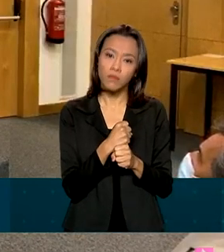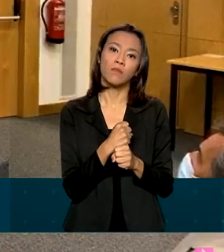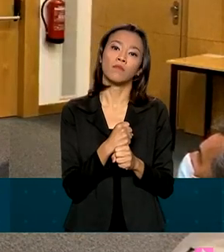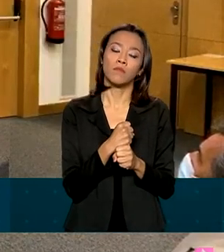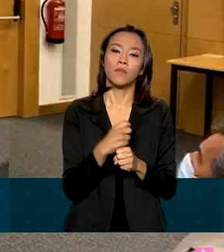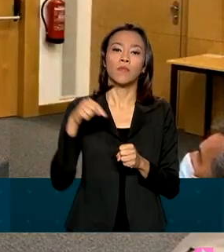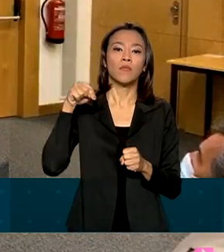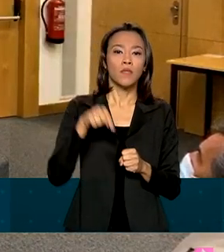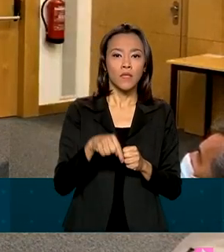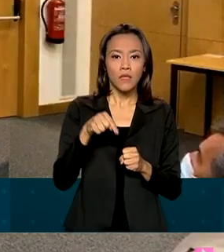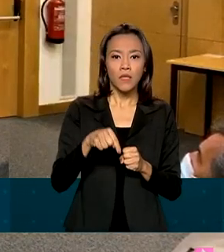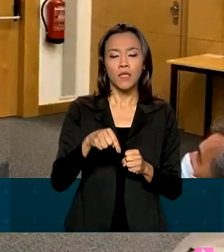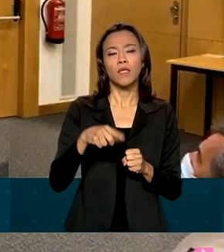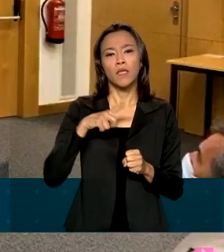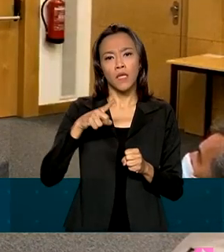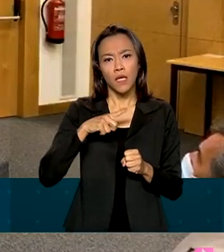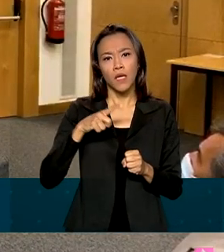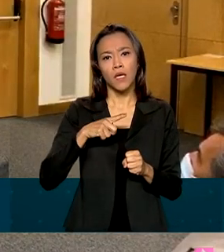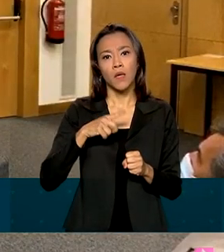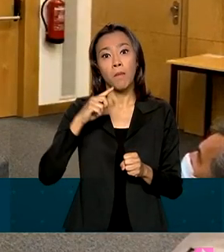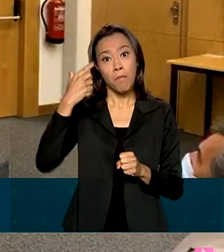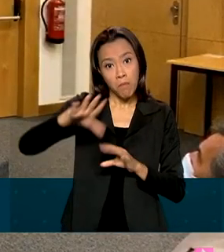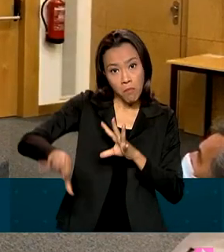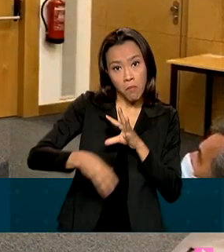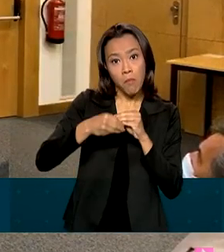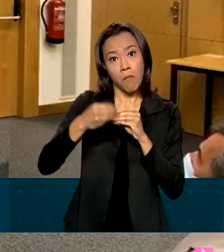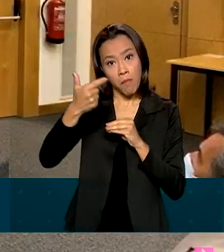financiamento ampliado de mais de R$ bilhões.